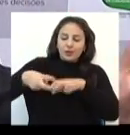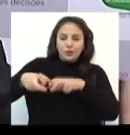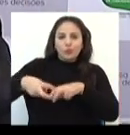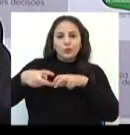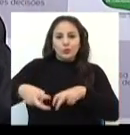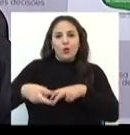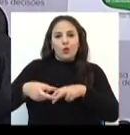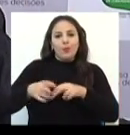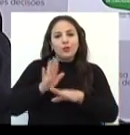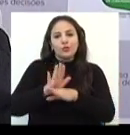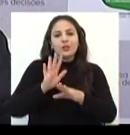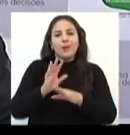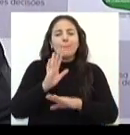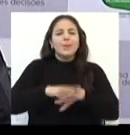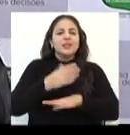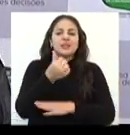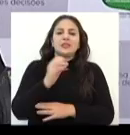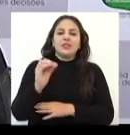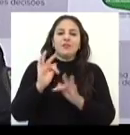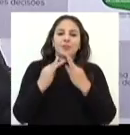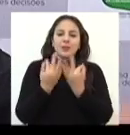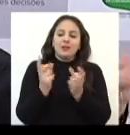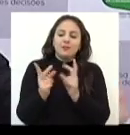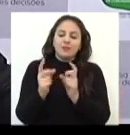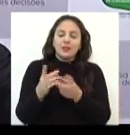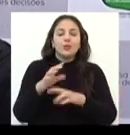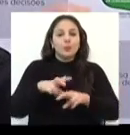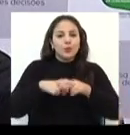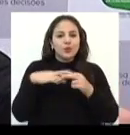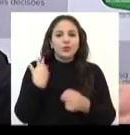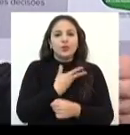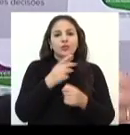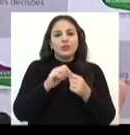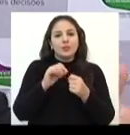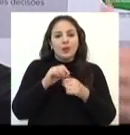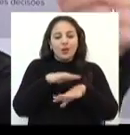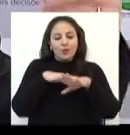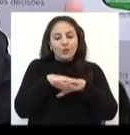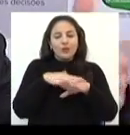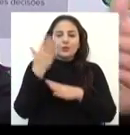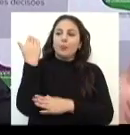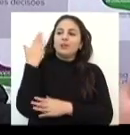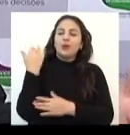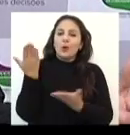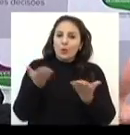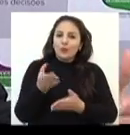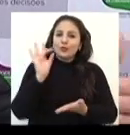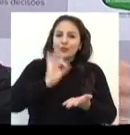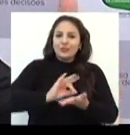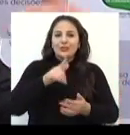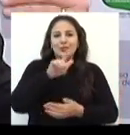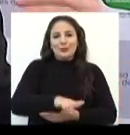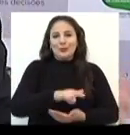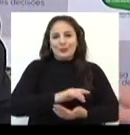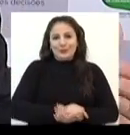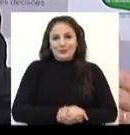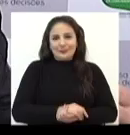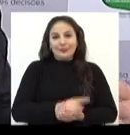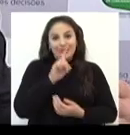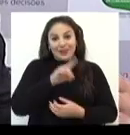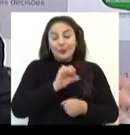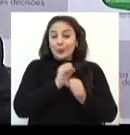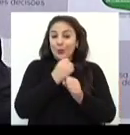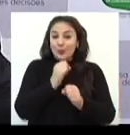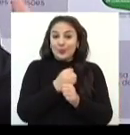famílias que ali vendem na feira do produtor da Gare. Então, fizemos isso, esse belo diálogo no passado e hoje está se efetivando. Então, é uma obra